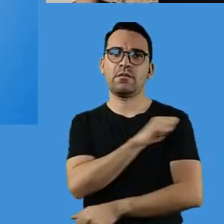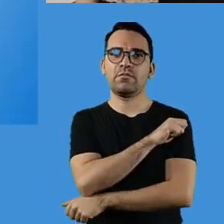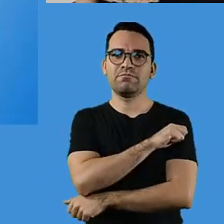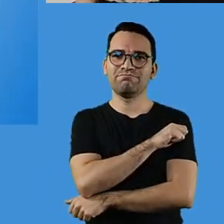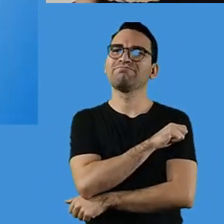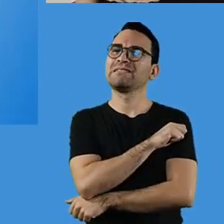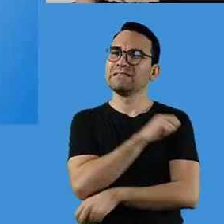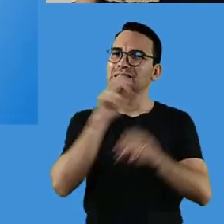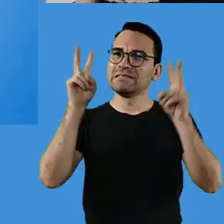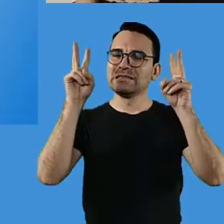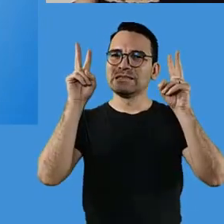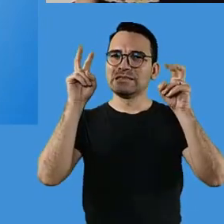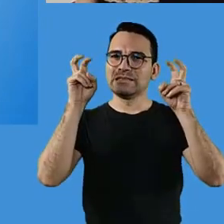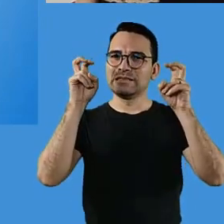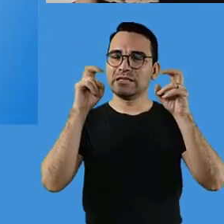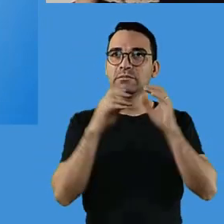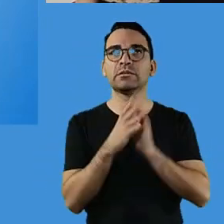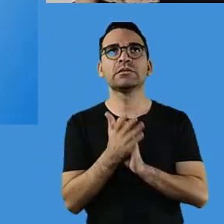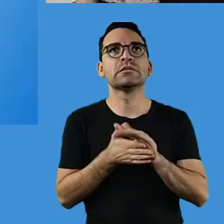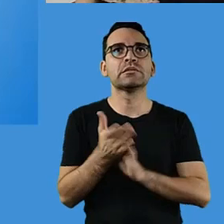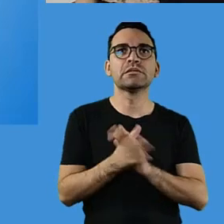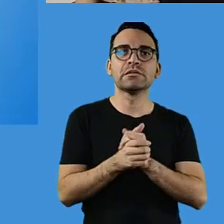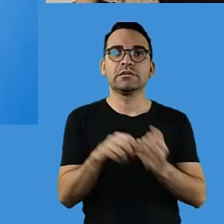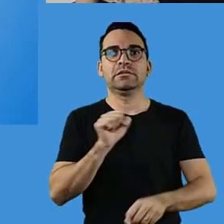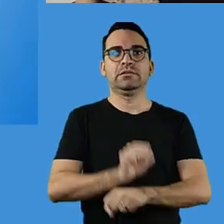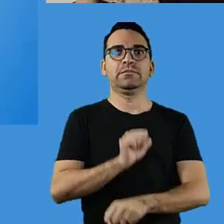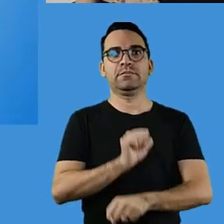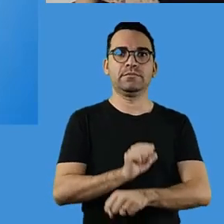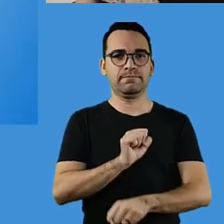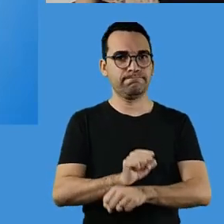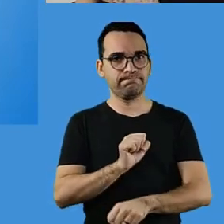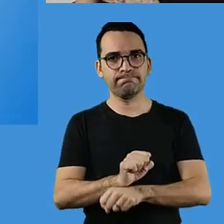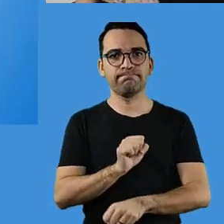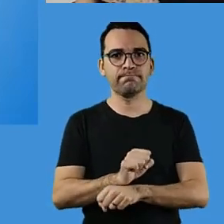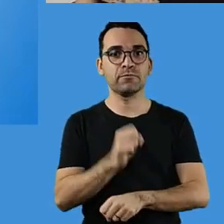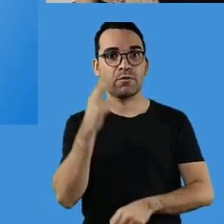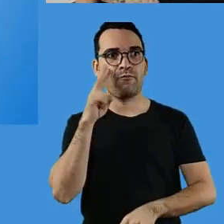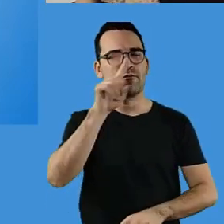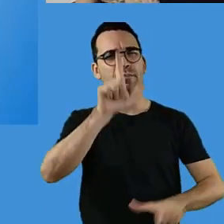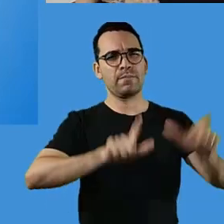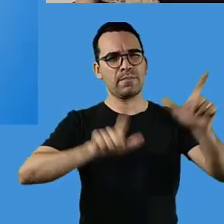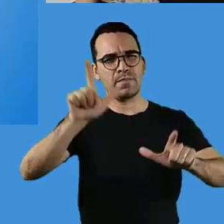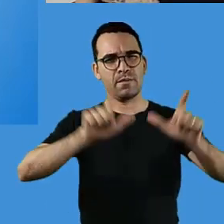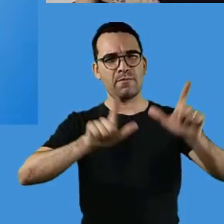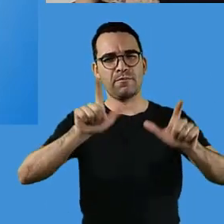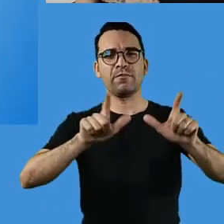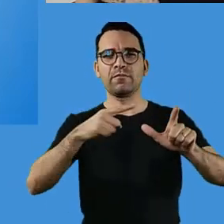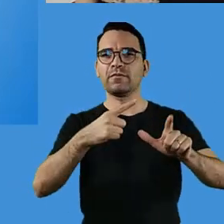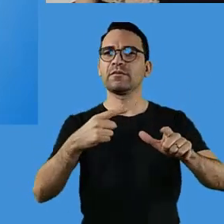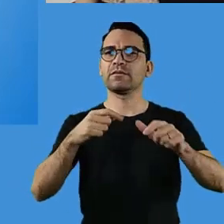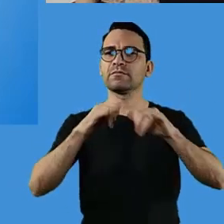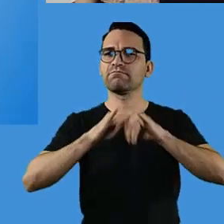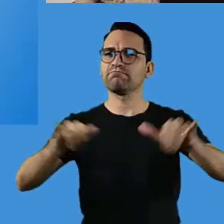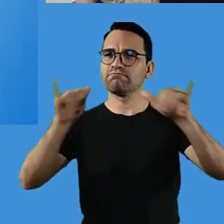esse tema é um tema que nos causa muita ansiedade, vocês devem ter acompanhado pela mídia,